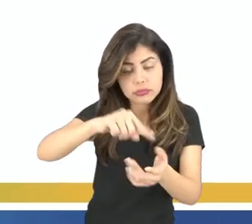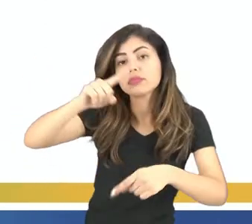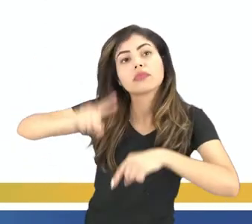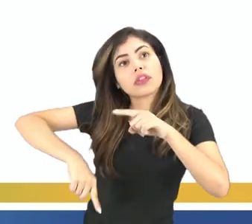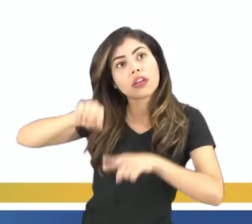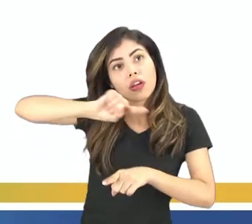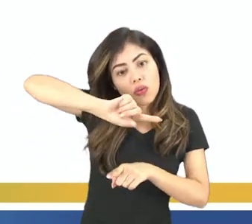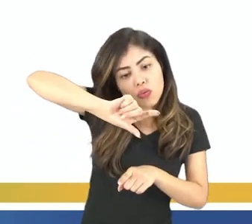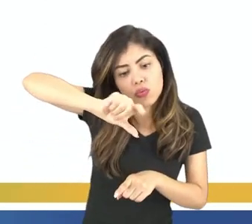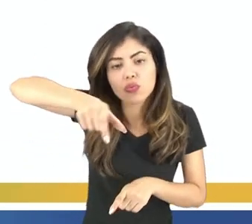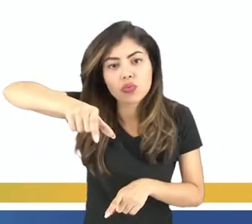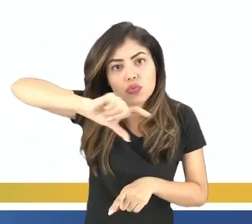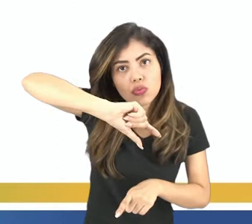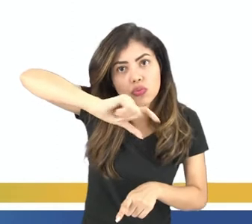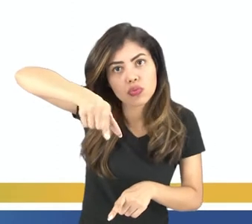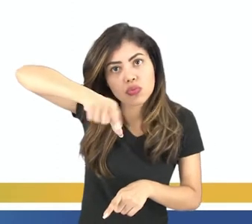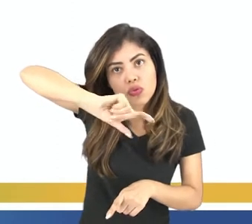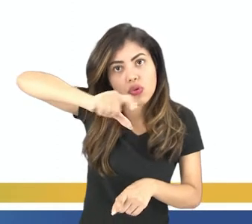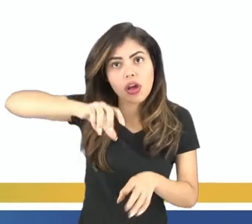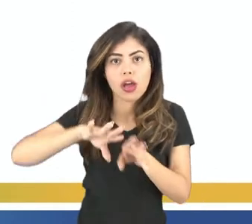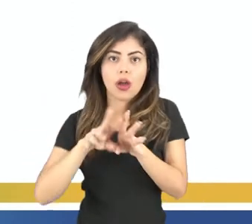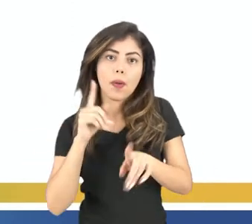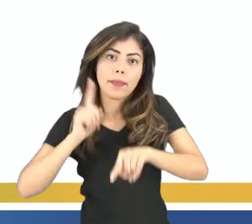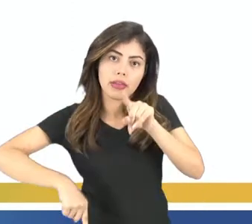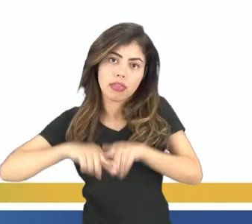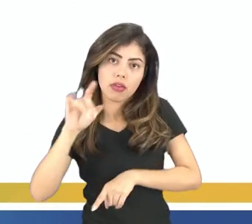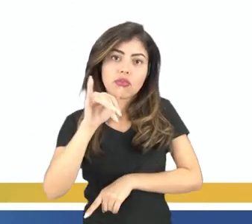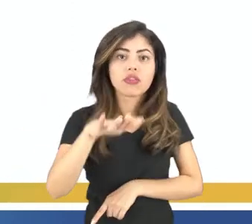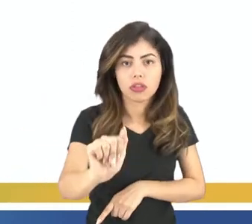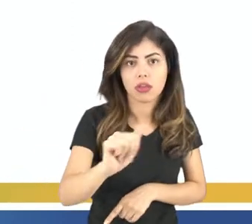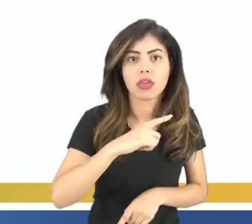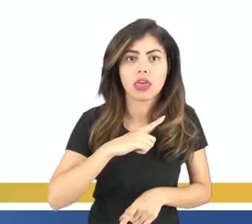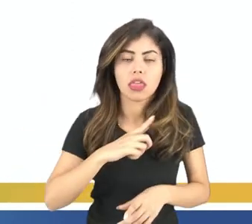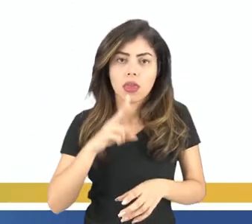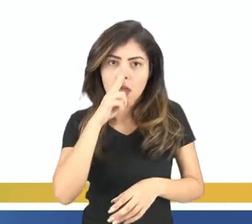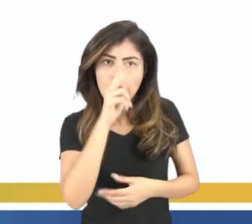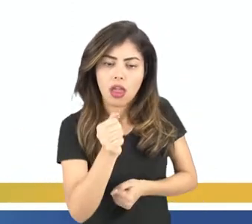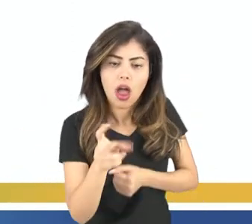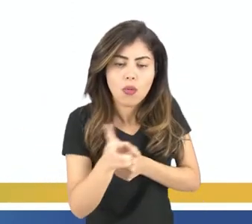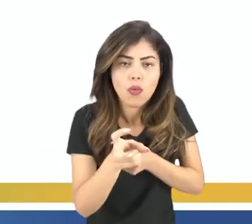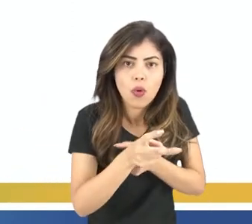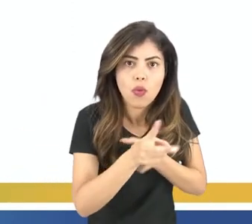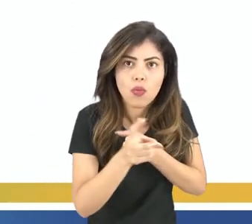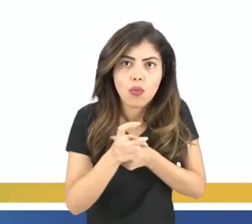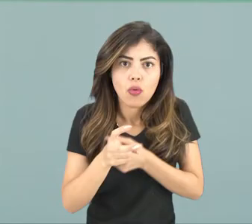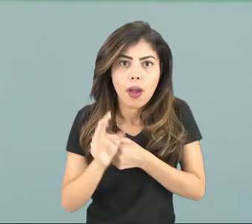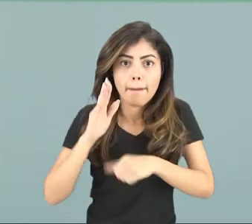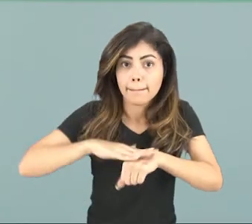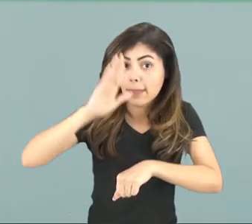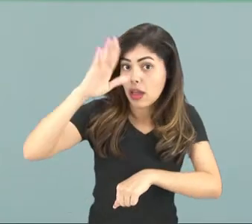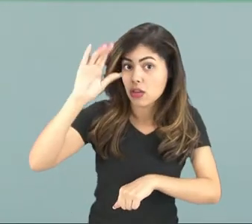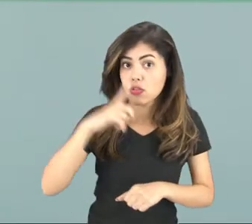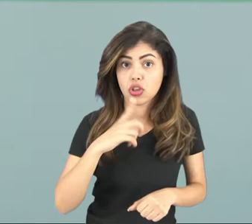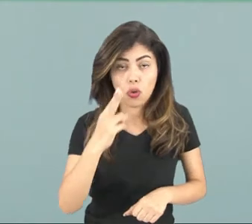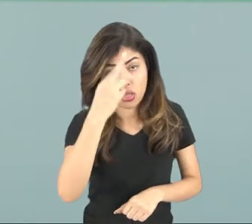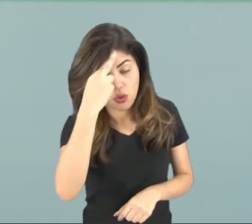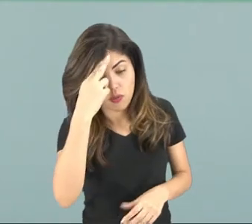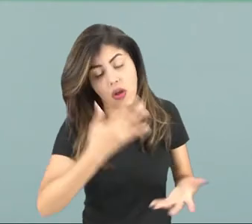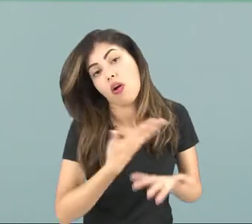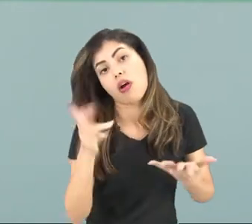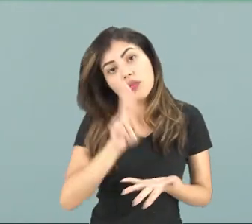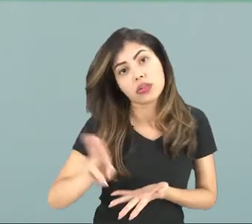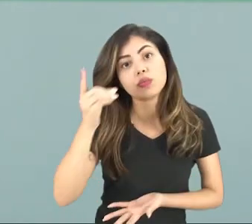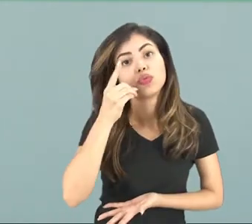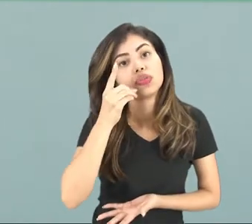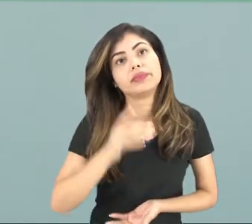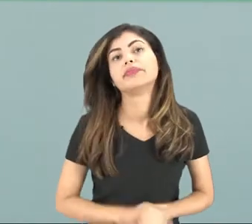curvado, é um imã de neodímio. E o que você pode verificar é que ele tem uma capacidade de atração muito maior do que os imãs que utilizamos